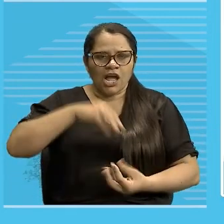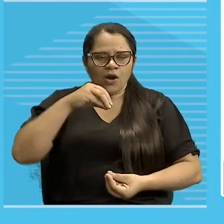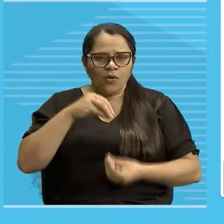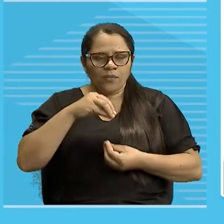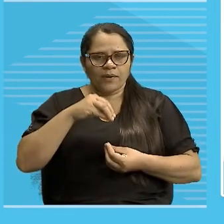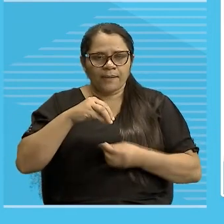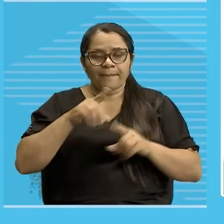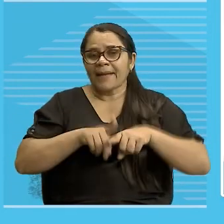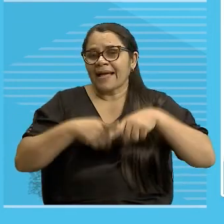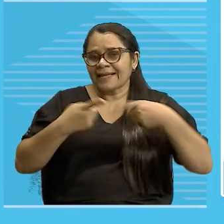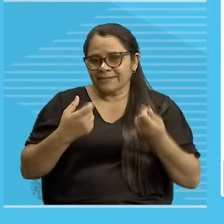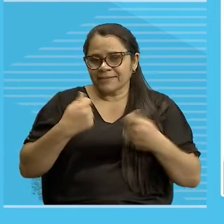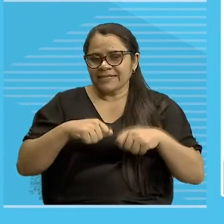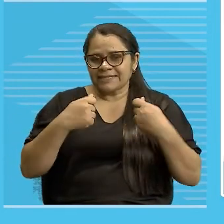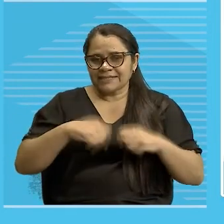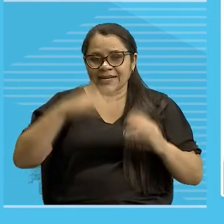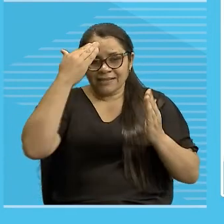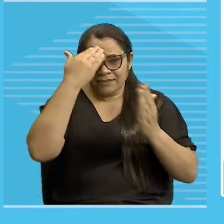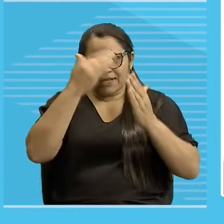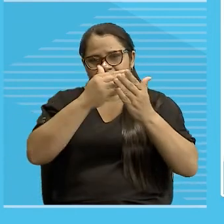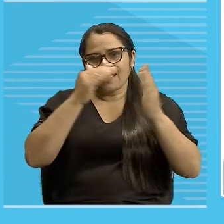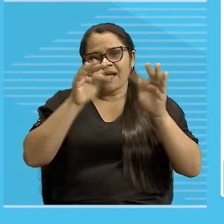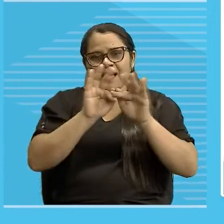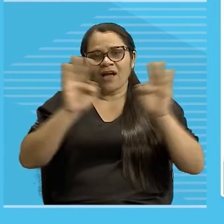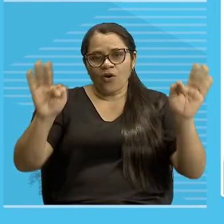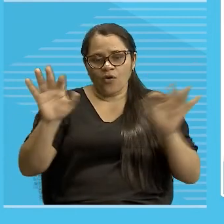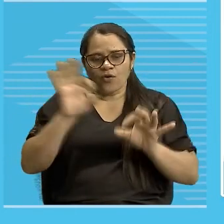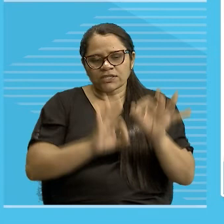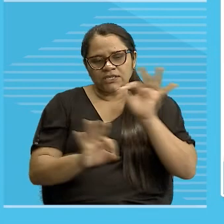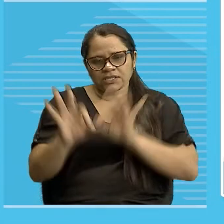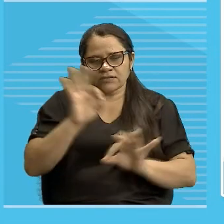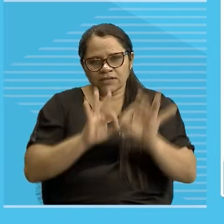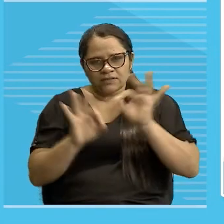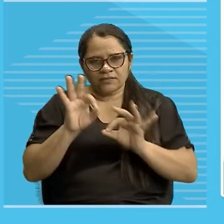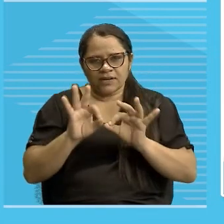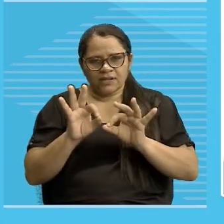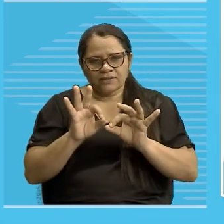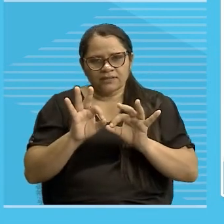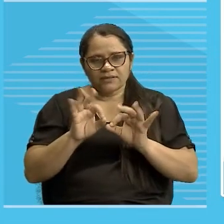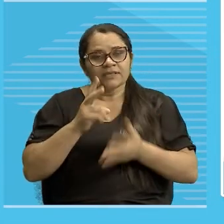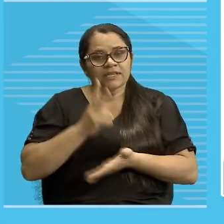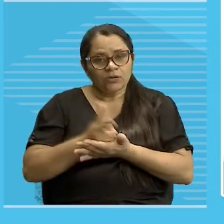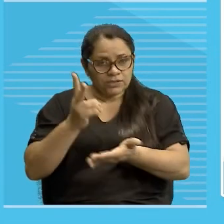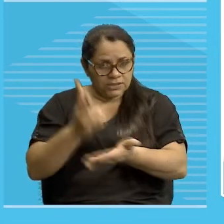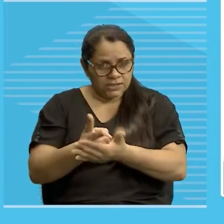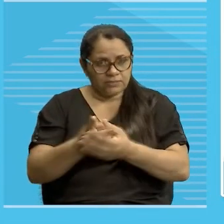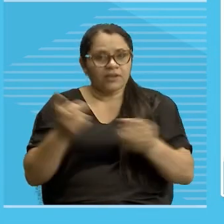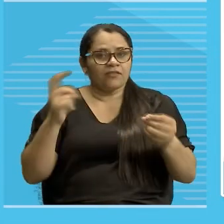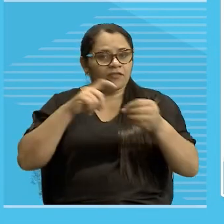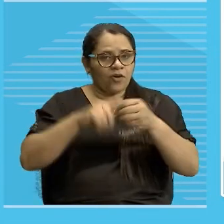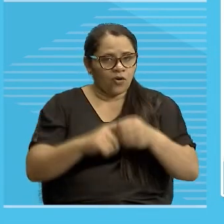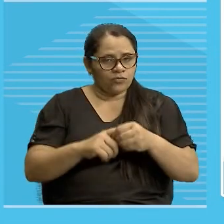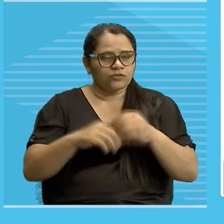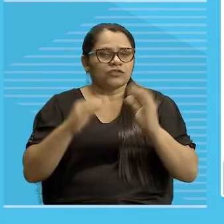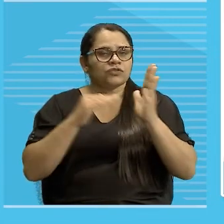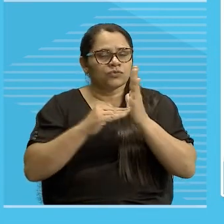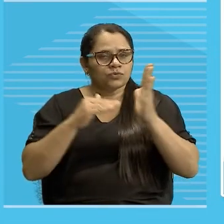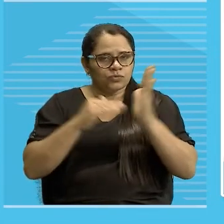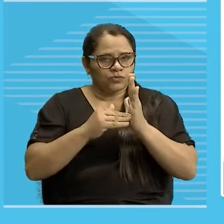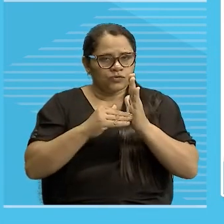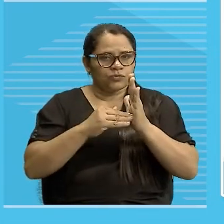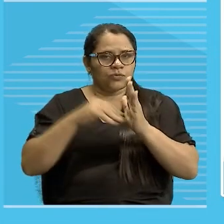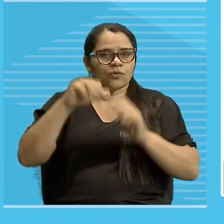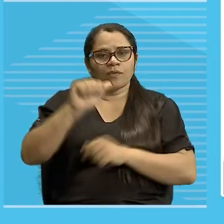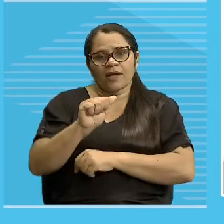respeitar essa ordem, na ordem que estão os elementos, sempre retome o último, com o anafórico este,